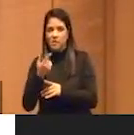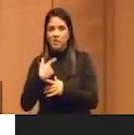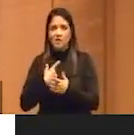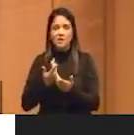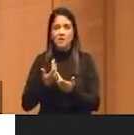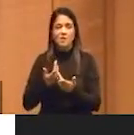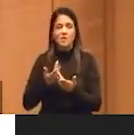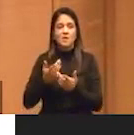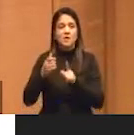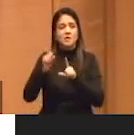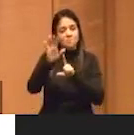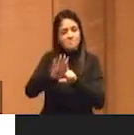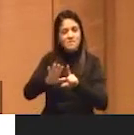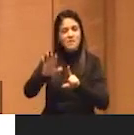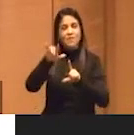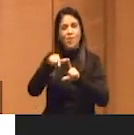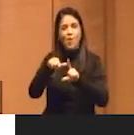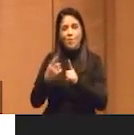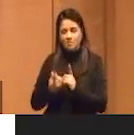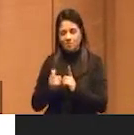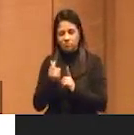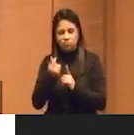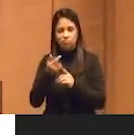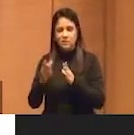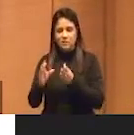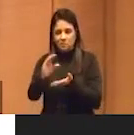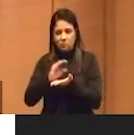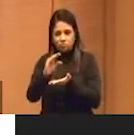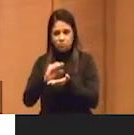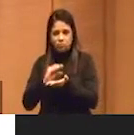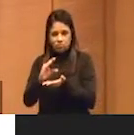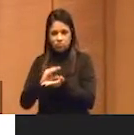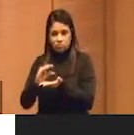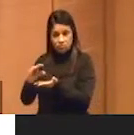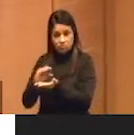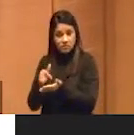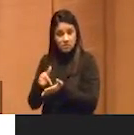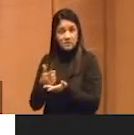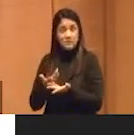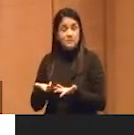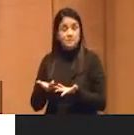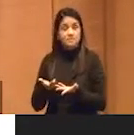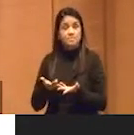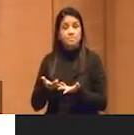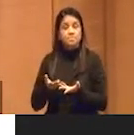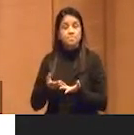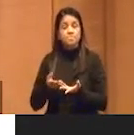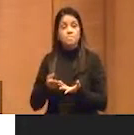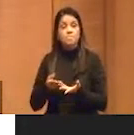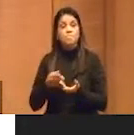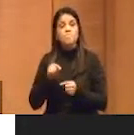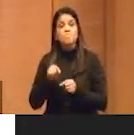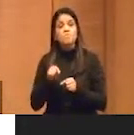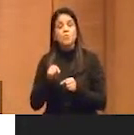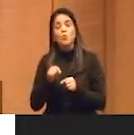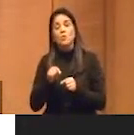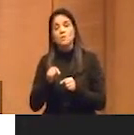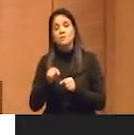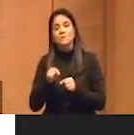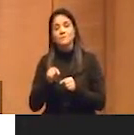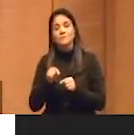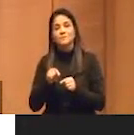Nick Sinex é capitalismo de plataforma, e tudo isso porque há uma